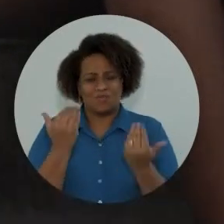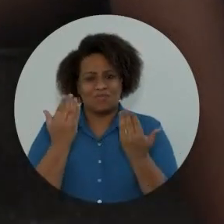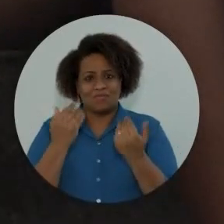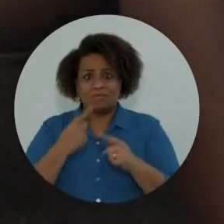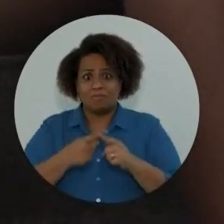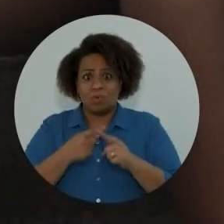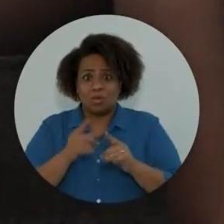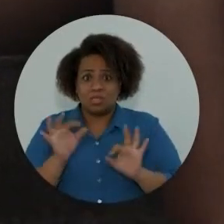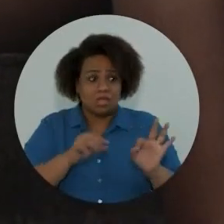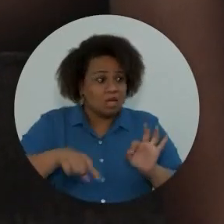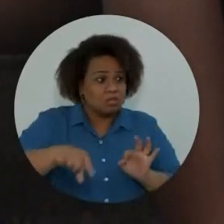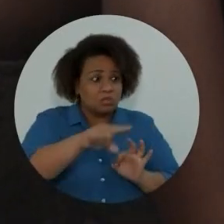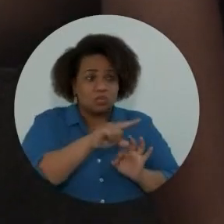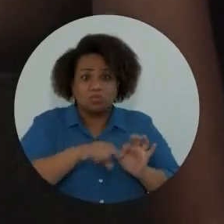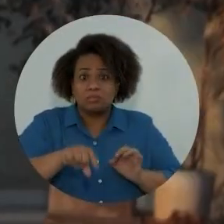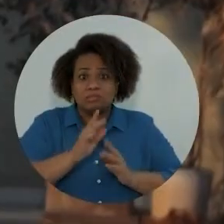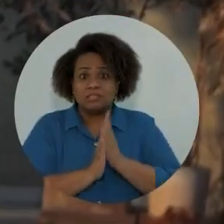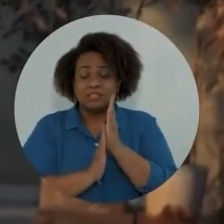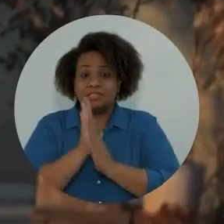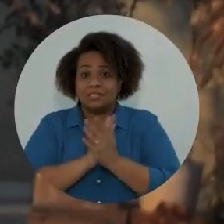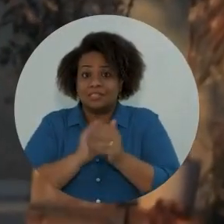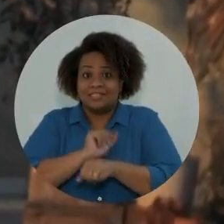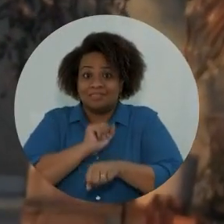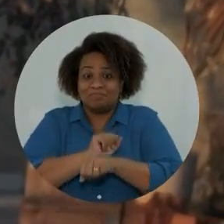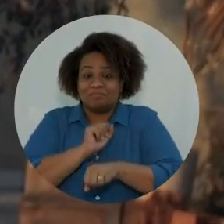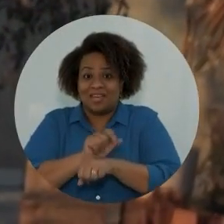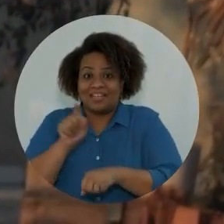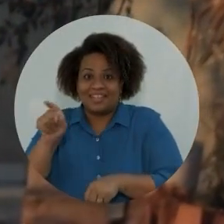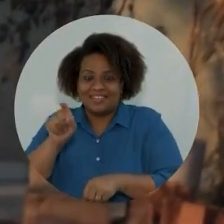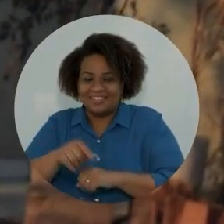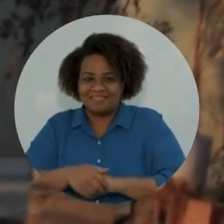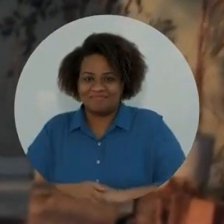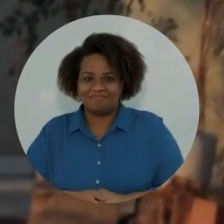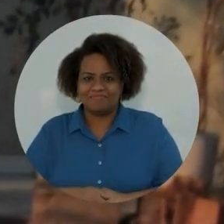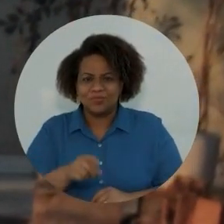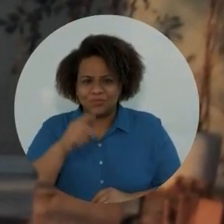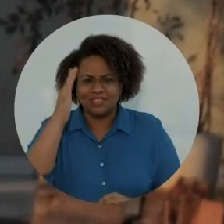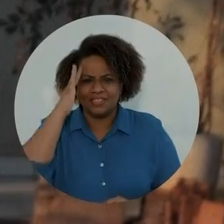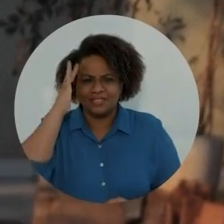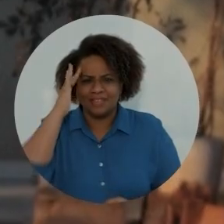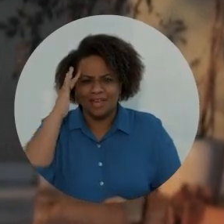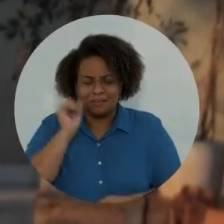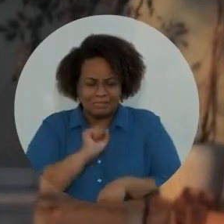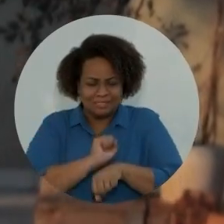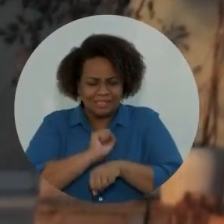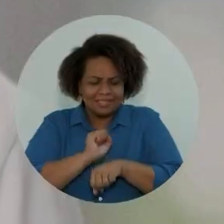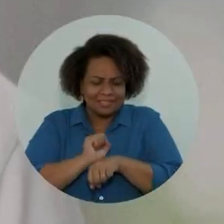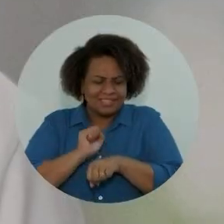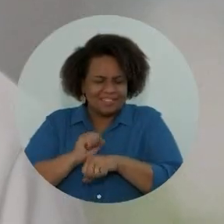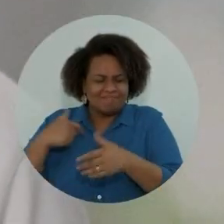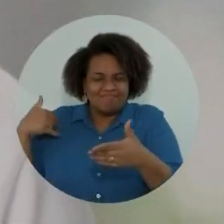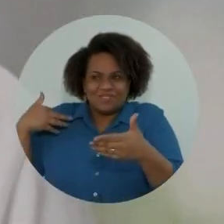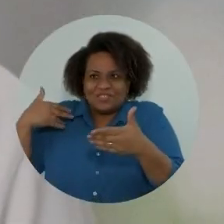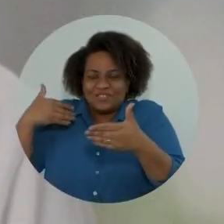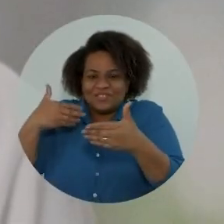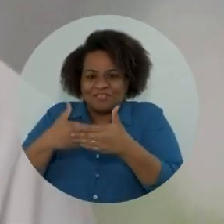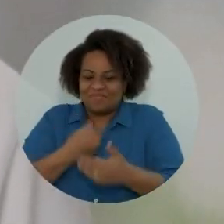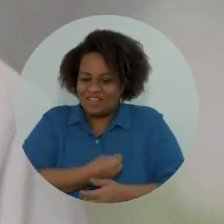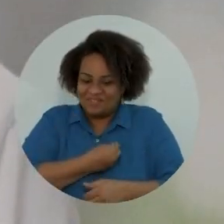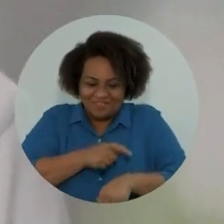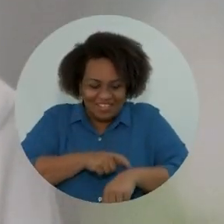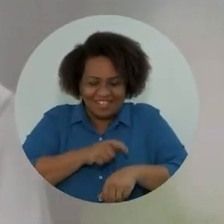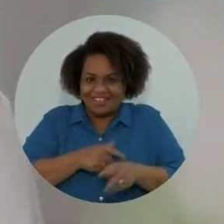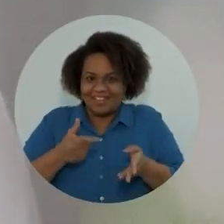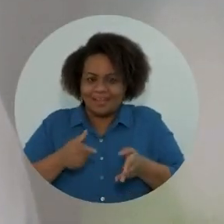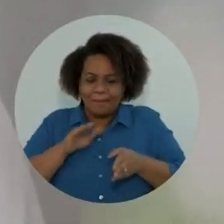esperando por você. Você sabe que esperei esse momento durante toda a minha vida. Cada passo que dei até hoje